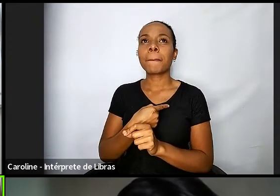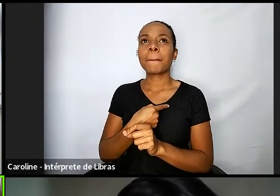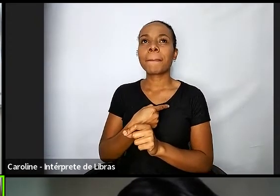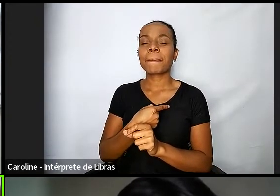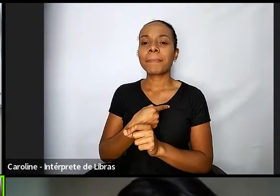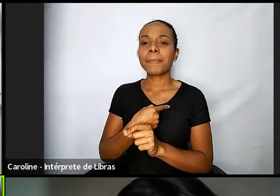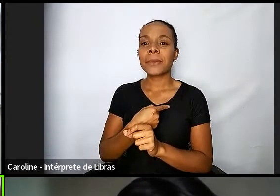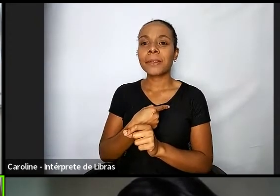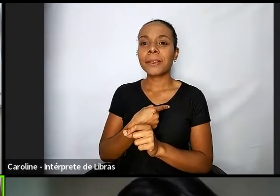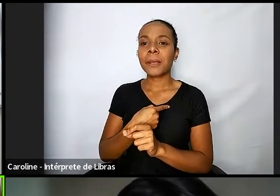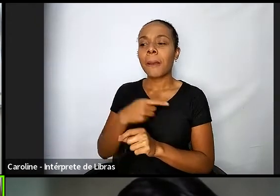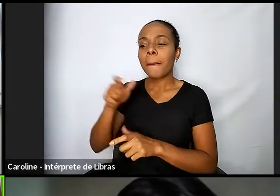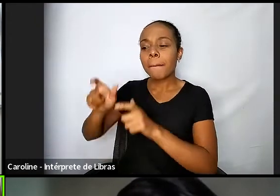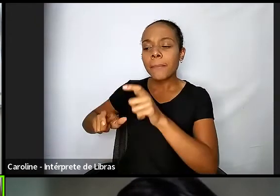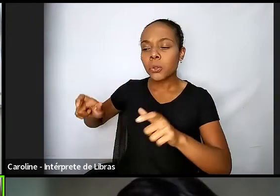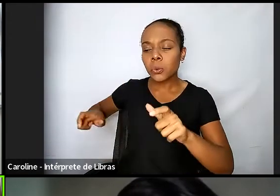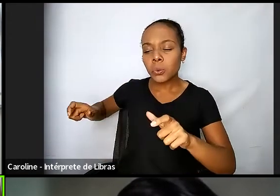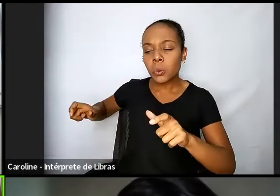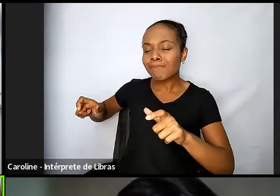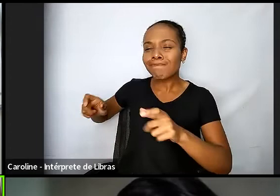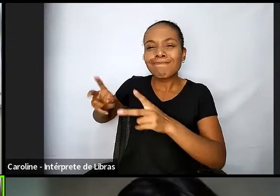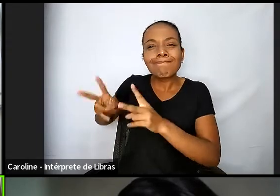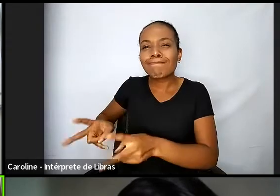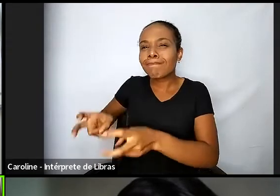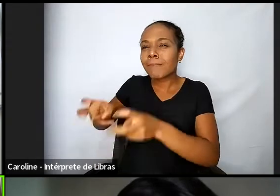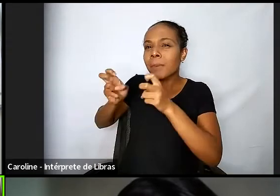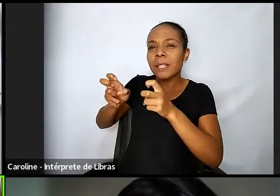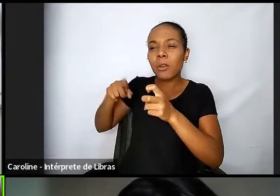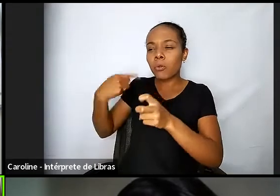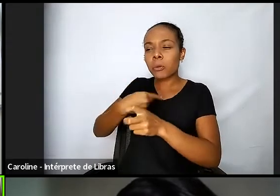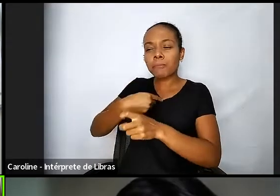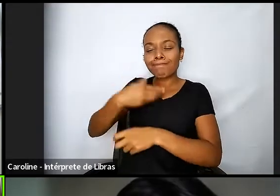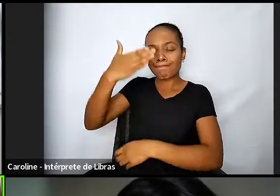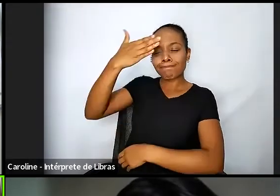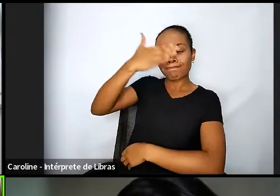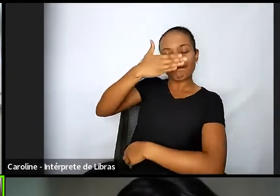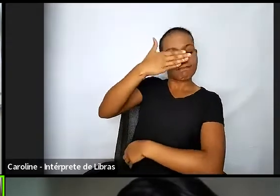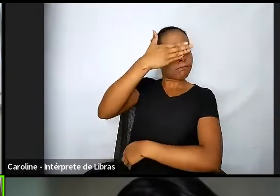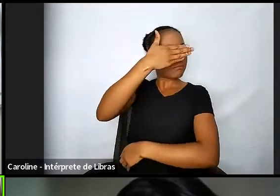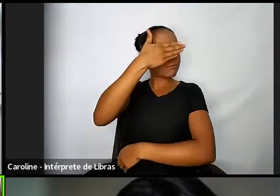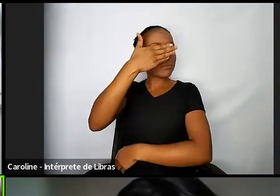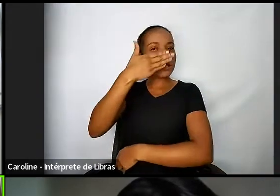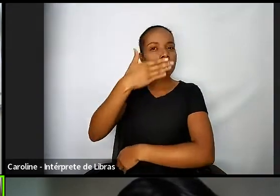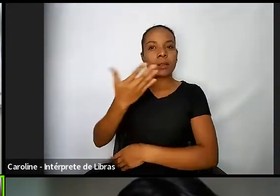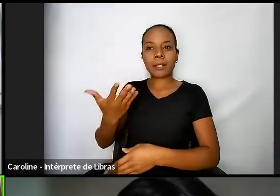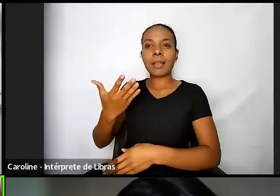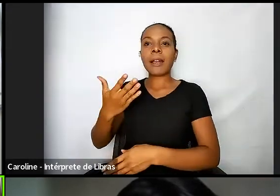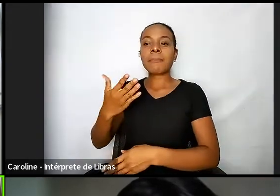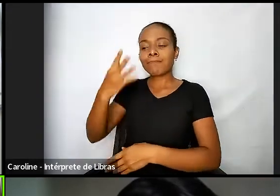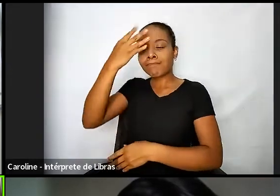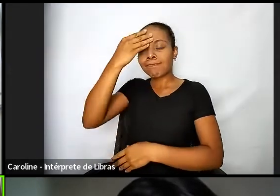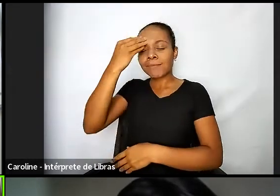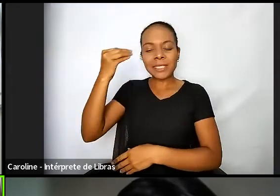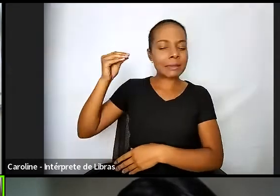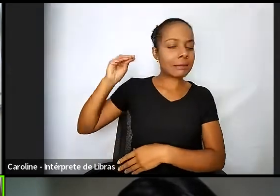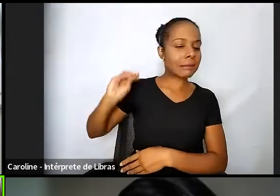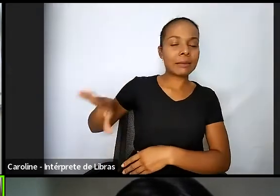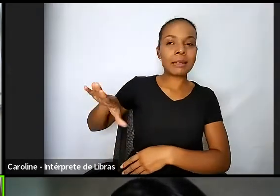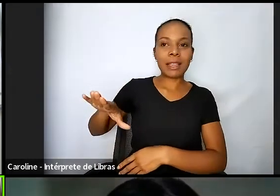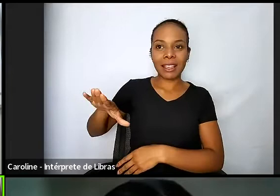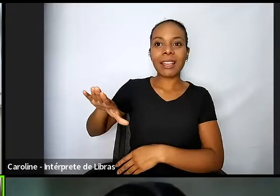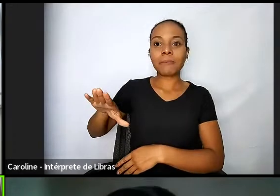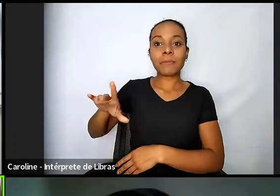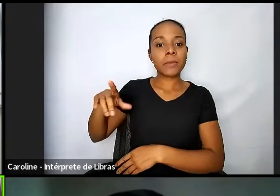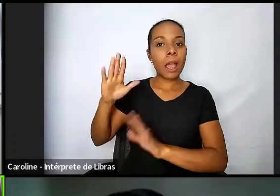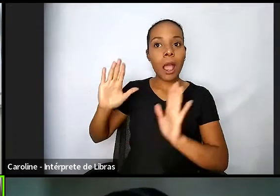são invisíveis, que estão esquecidas, torná-las visíveis para a sociedade,